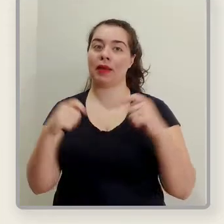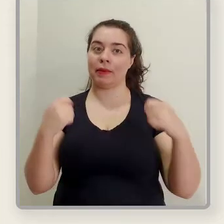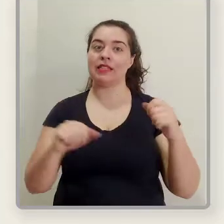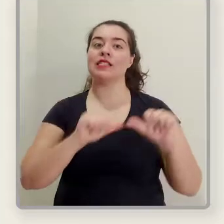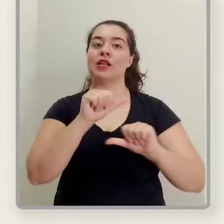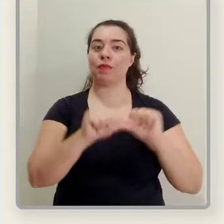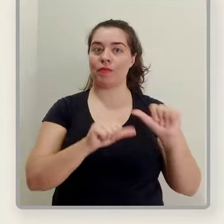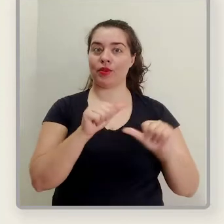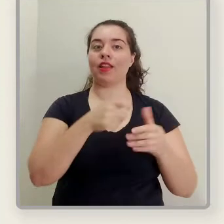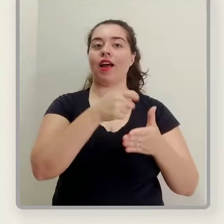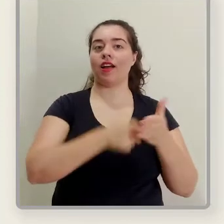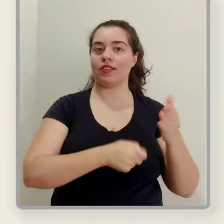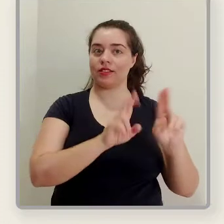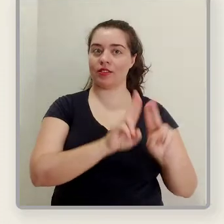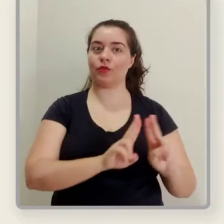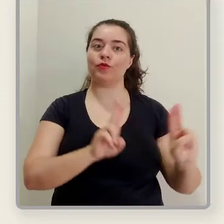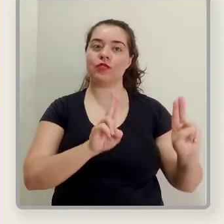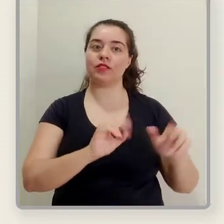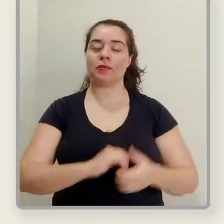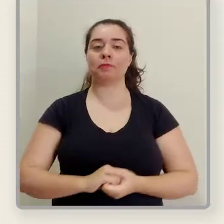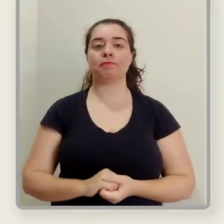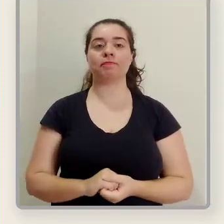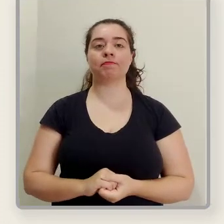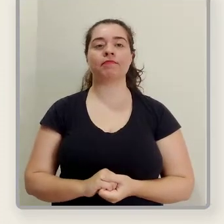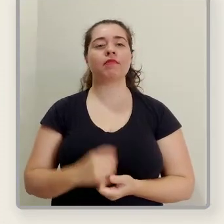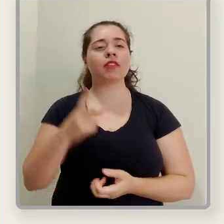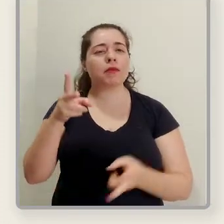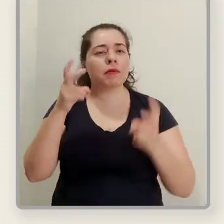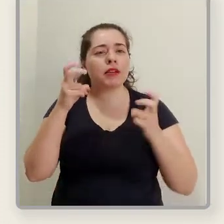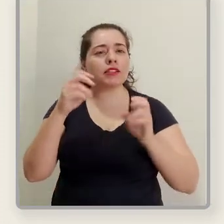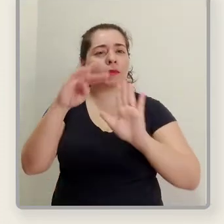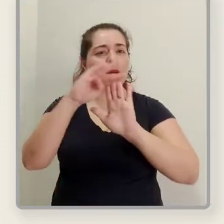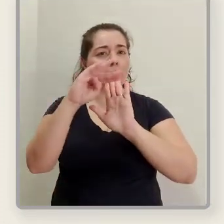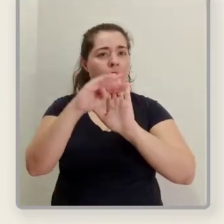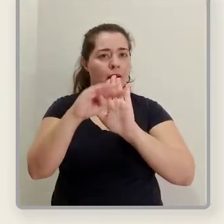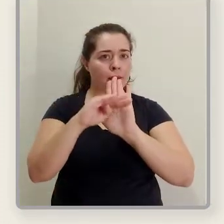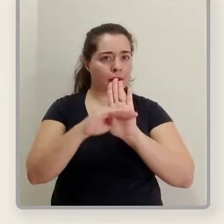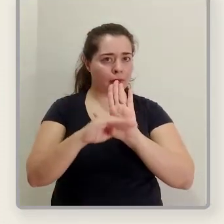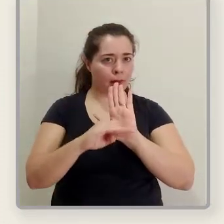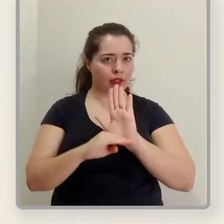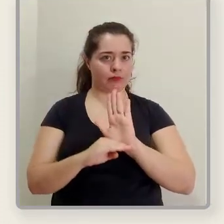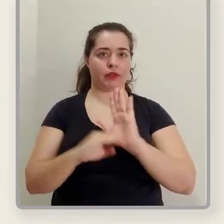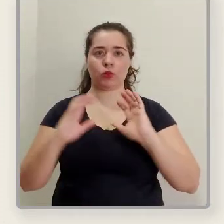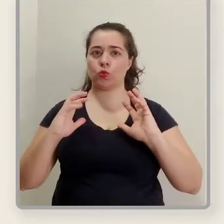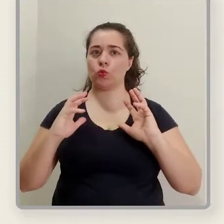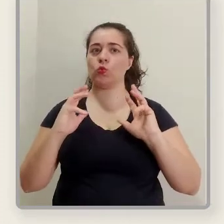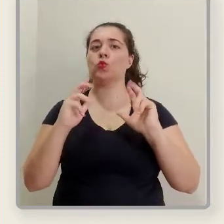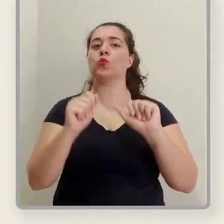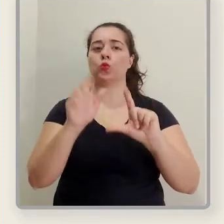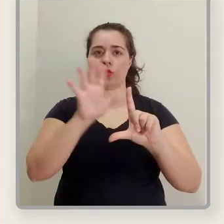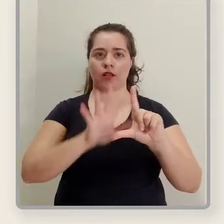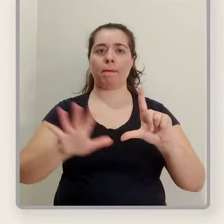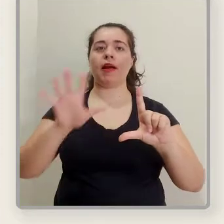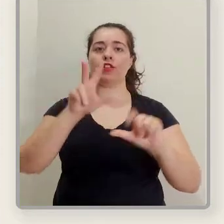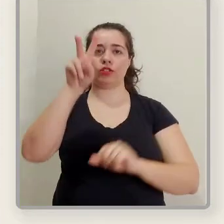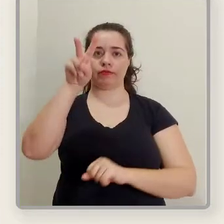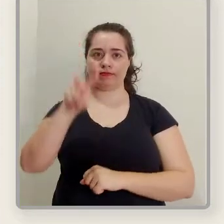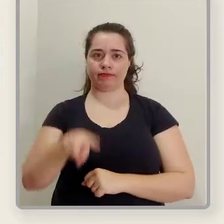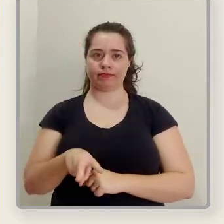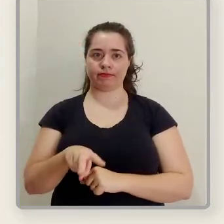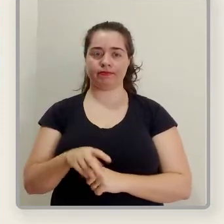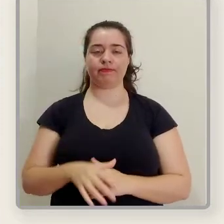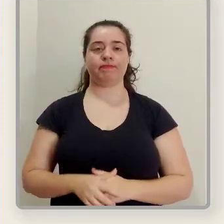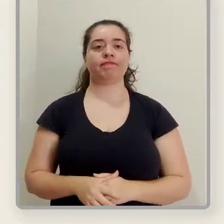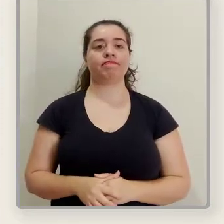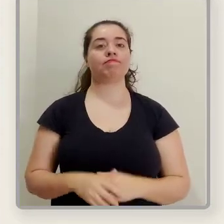atualização no Assina UFSC. As instruções, vocês observam, estão todas aí na